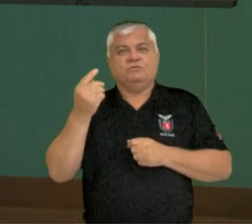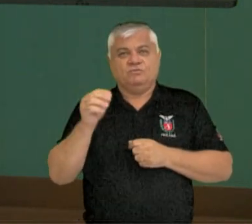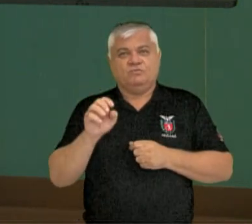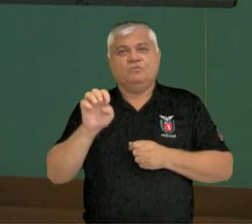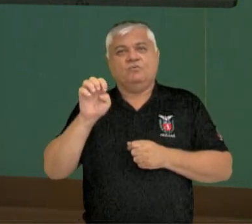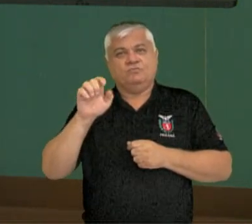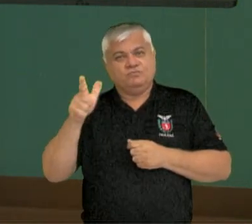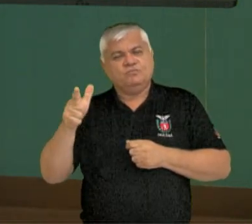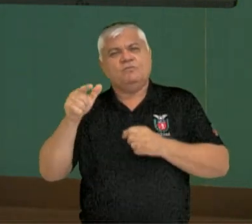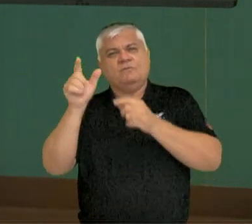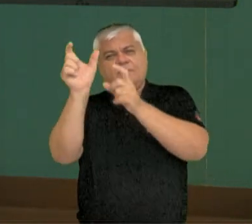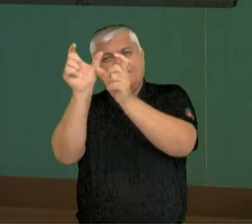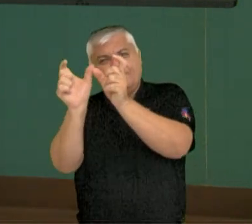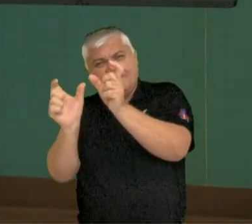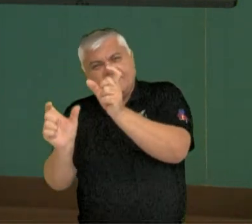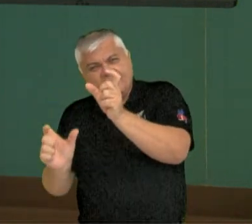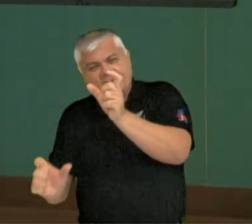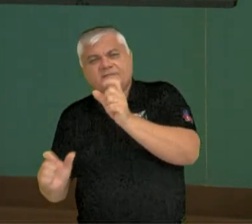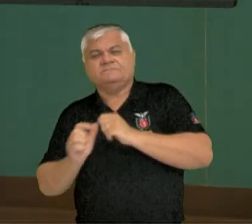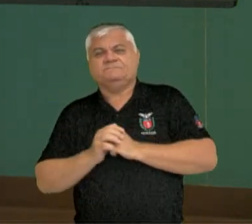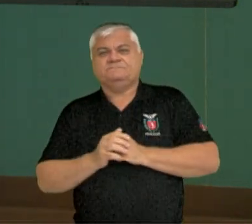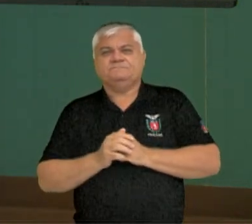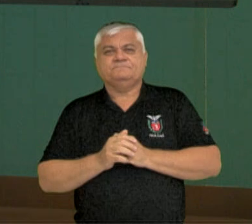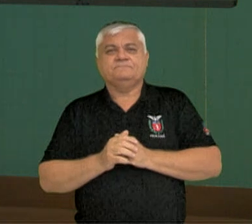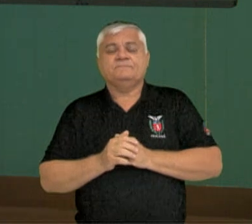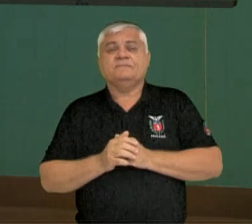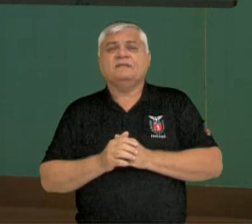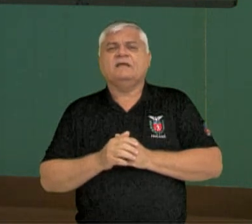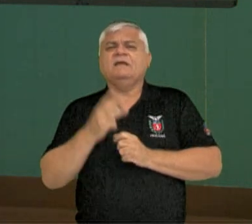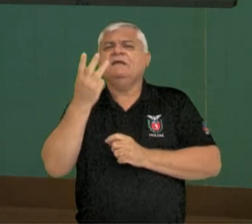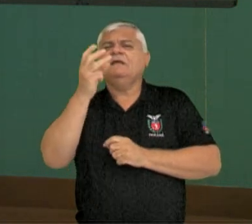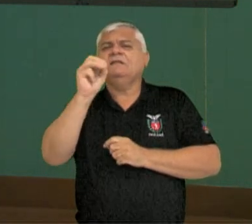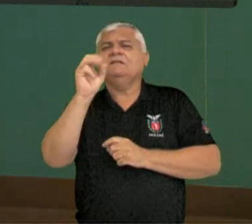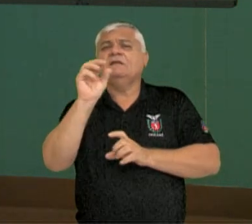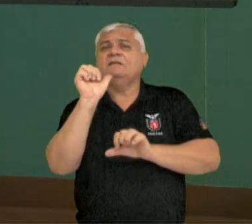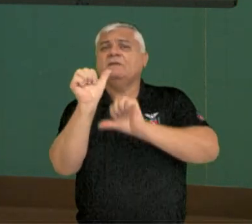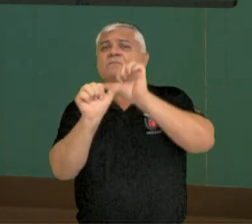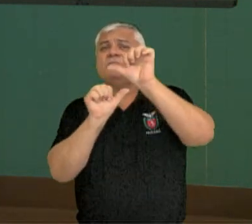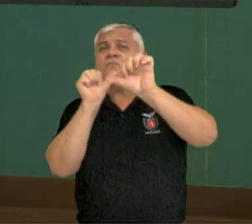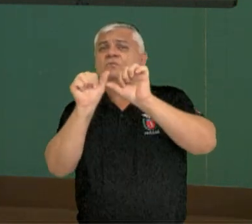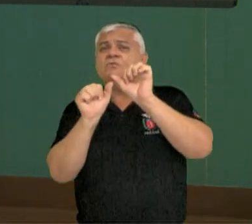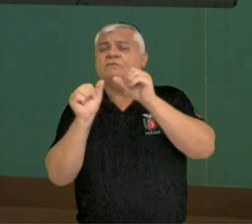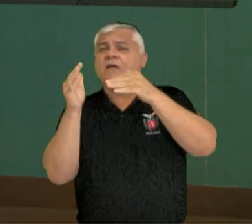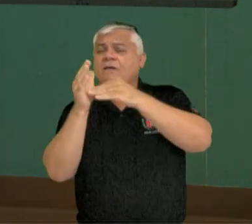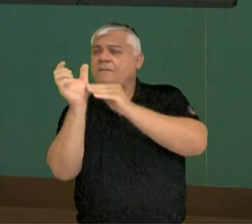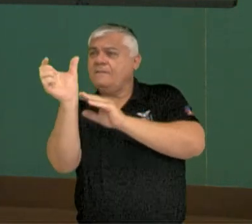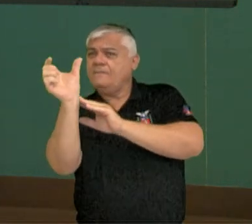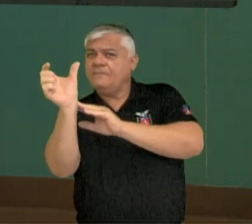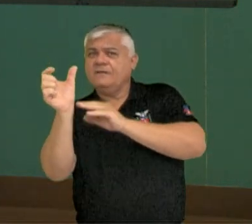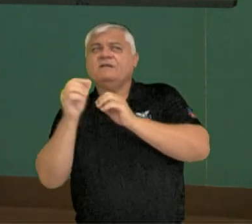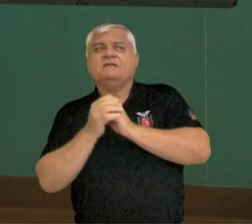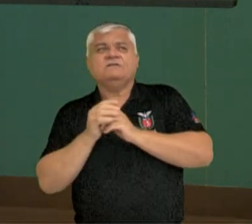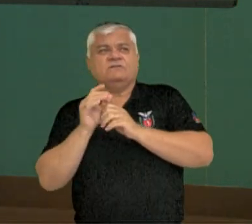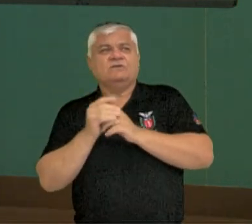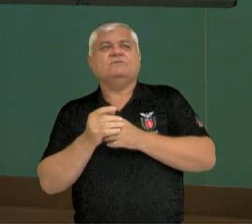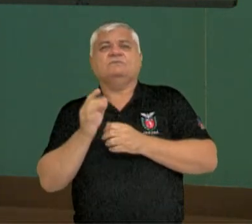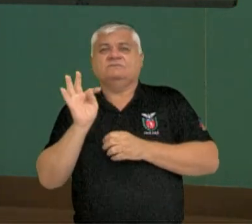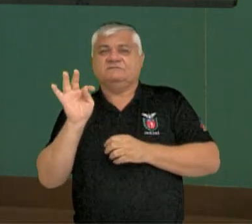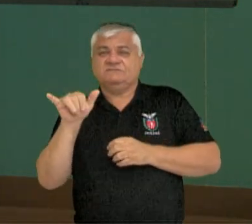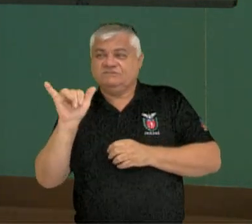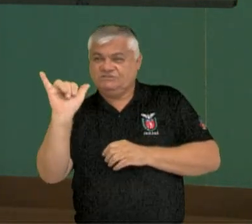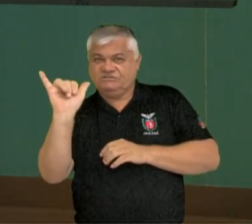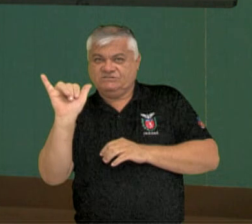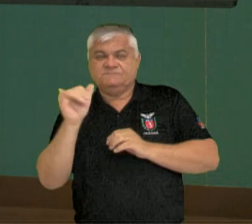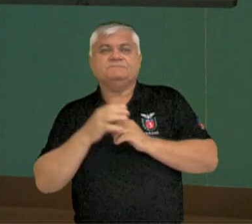22 e assim por diante. O 30 vai mudar o 30, finalzinho, 30 e assim por diante,